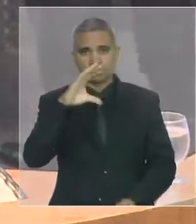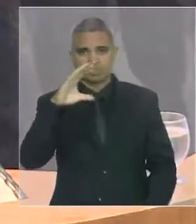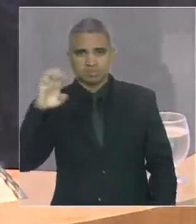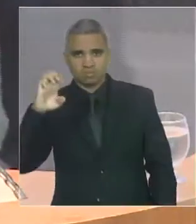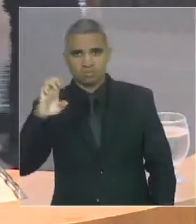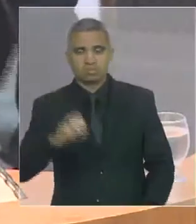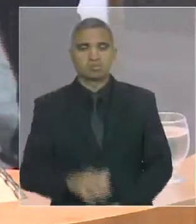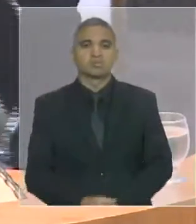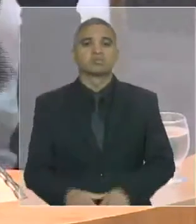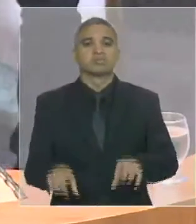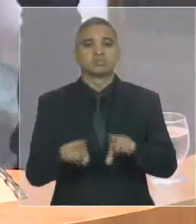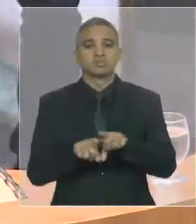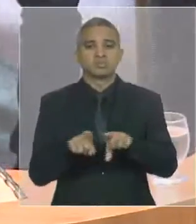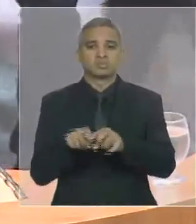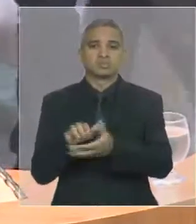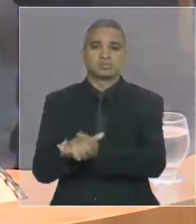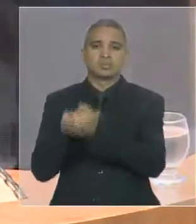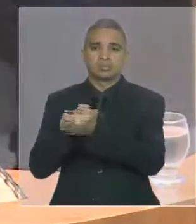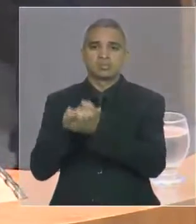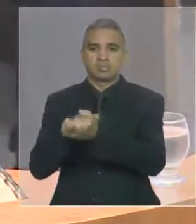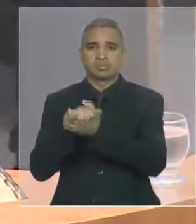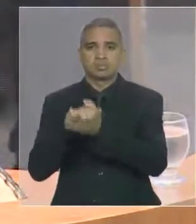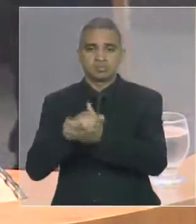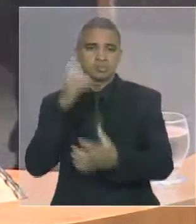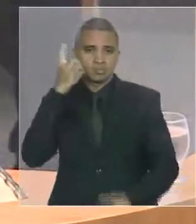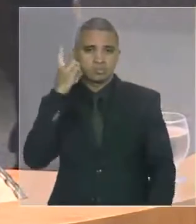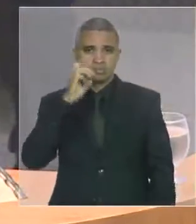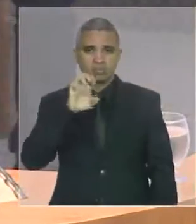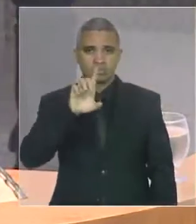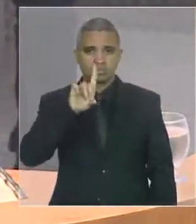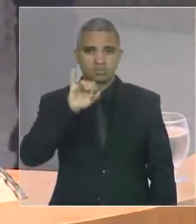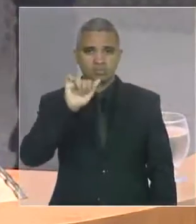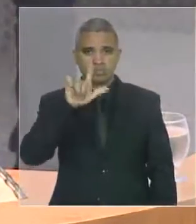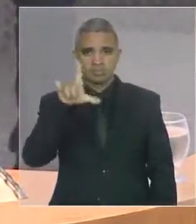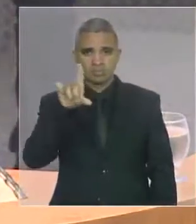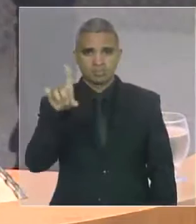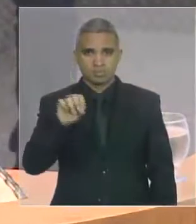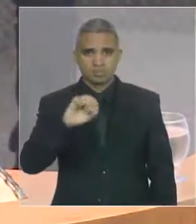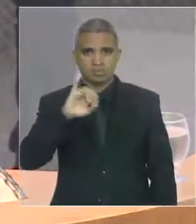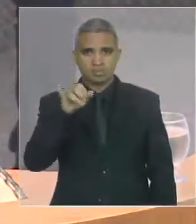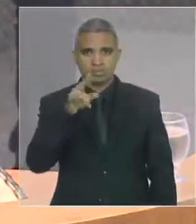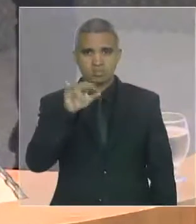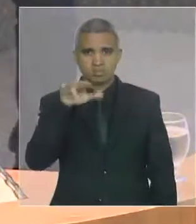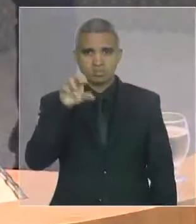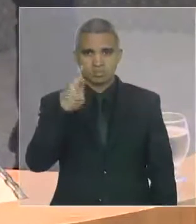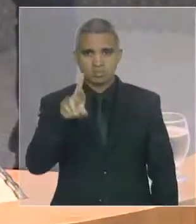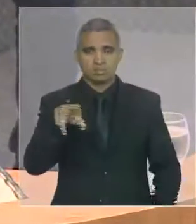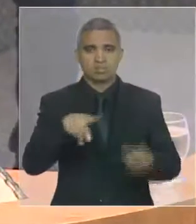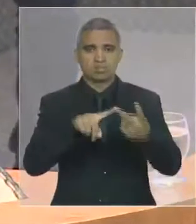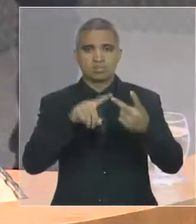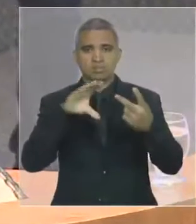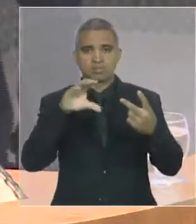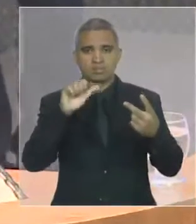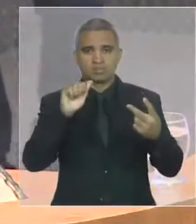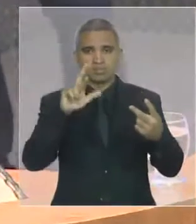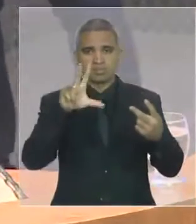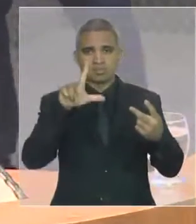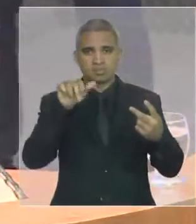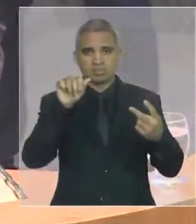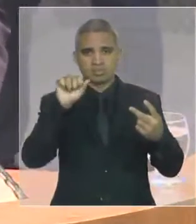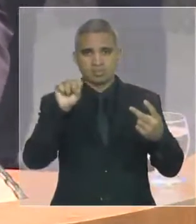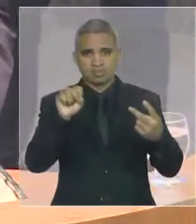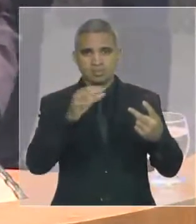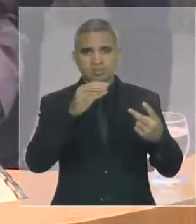os parlamentares Edilásio Junho e Carlinhos Florencio, respectivamente, primeiro e segundo secretário,